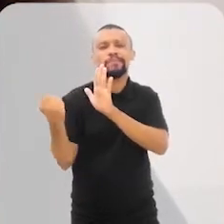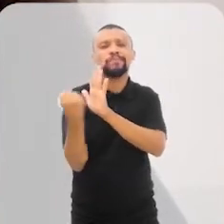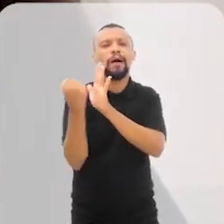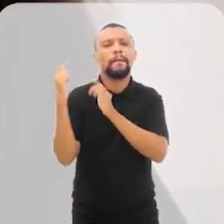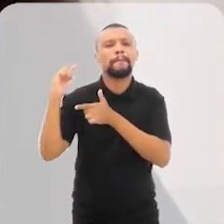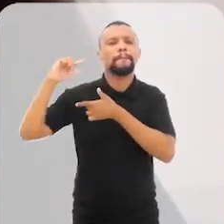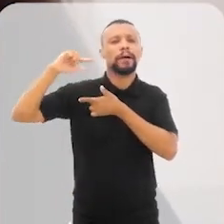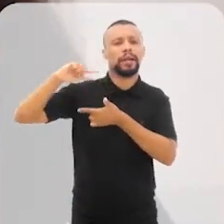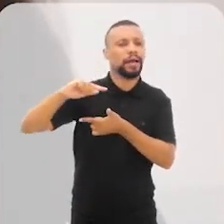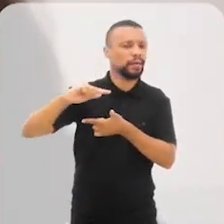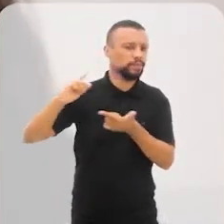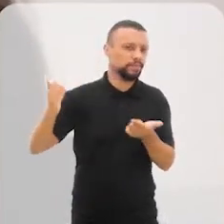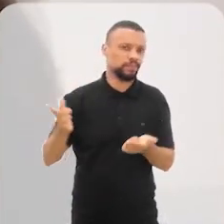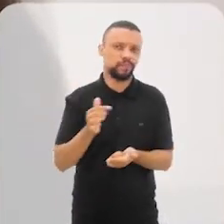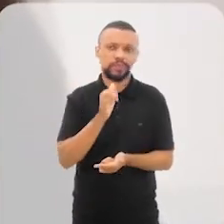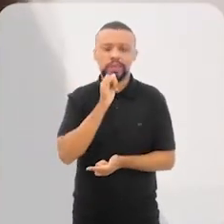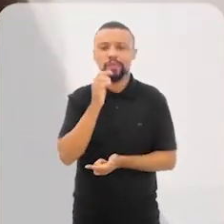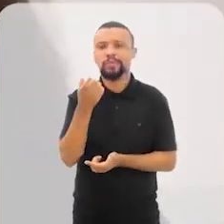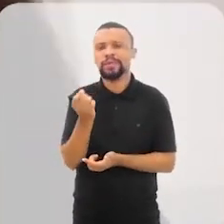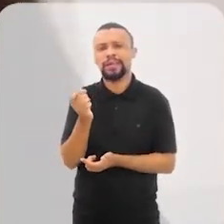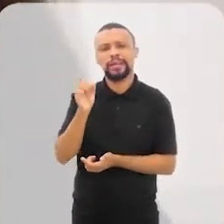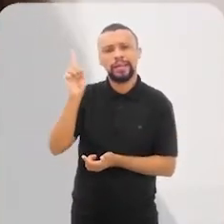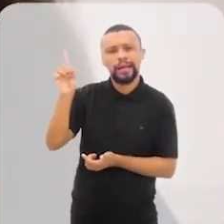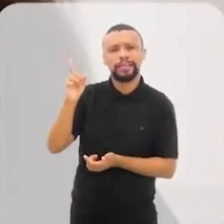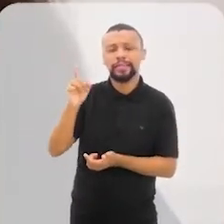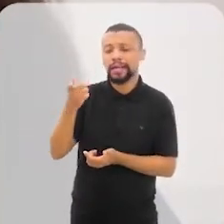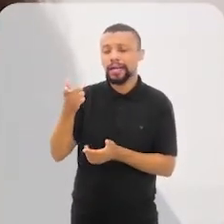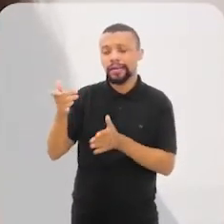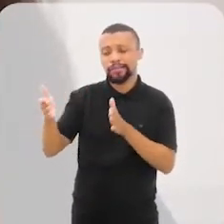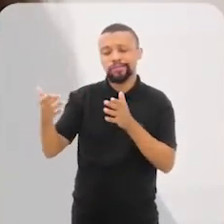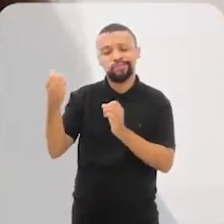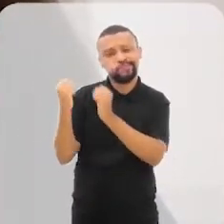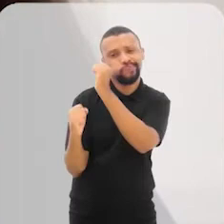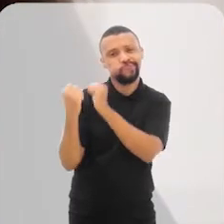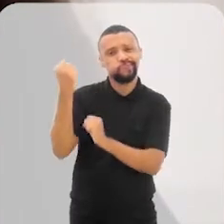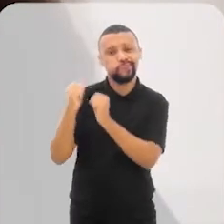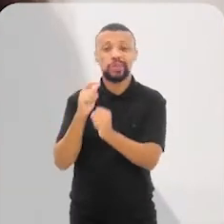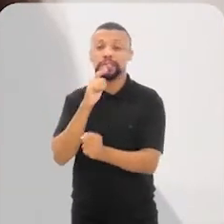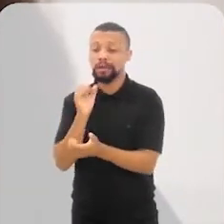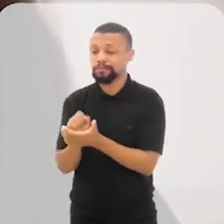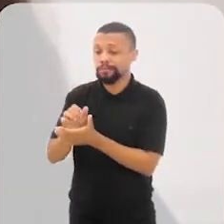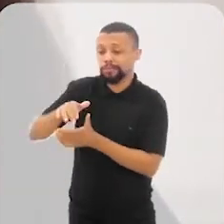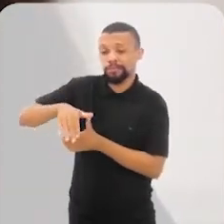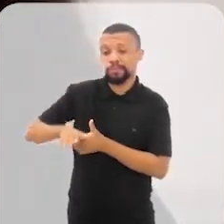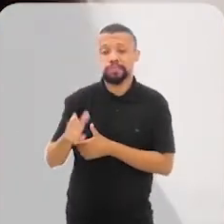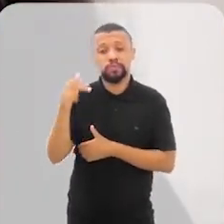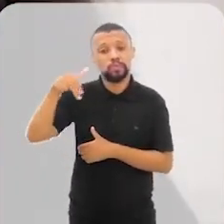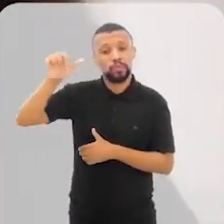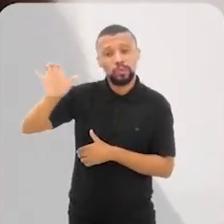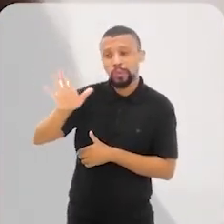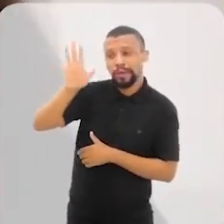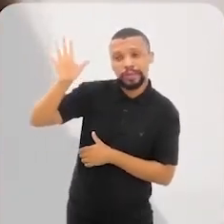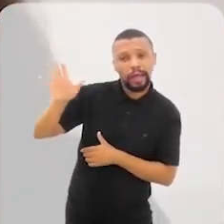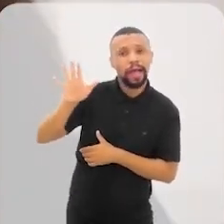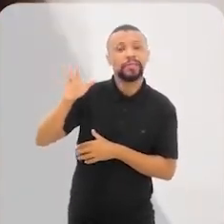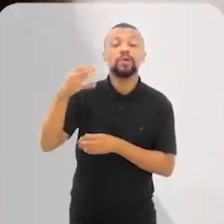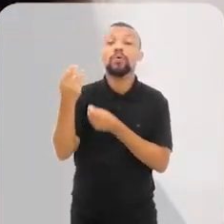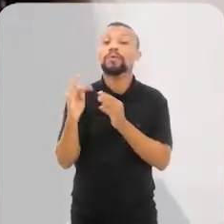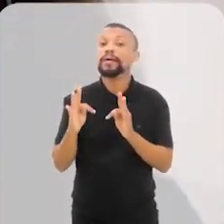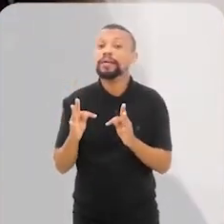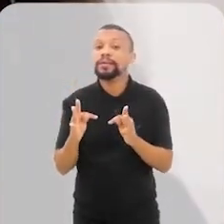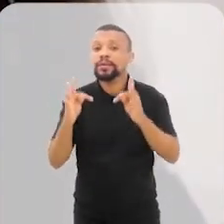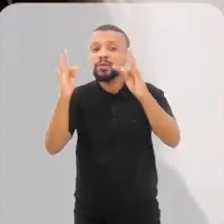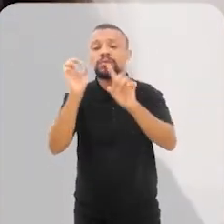clássicos, né, que a gente fala lá das cisternas do Nordeste, a gente fala da própria economia solidária, a incubação de uma economia solidária,